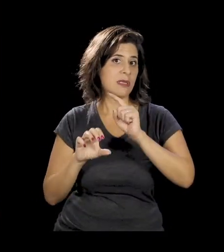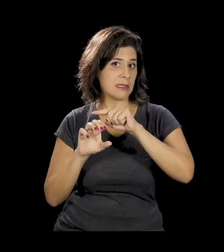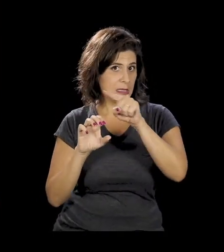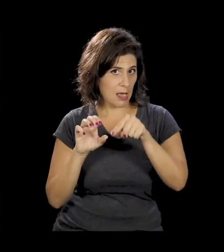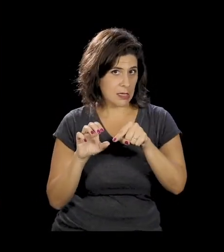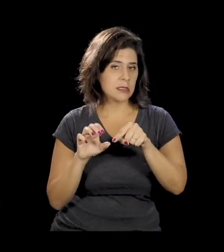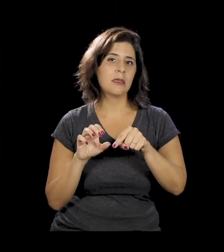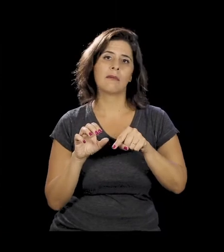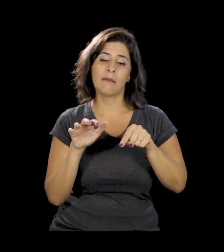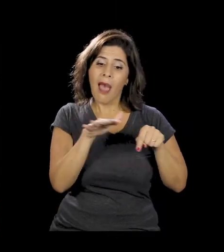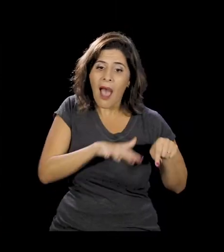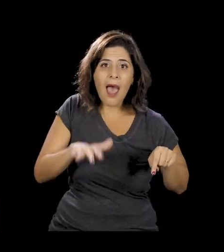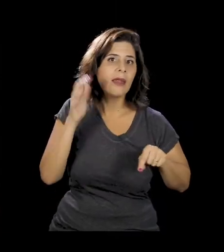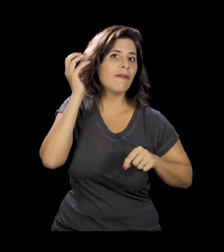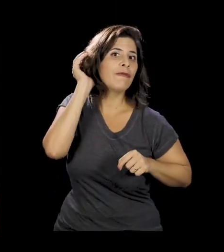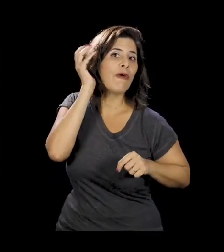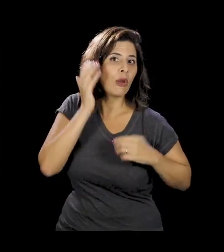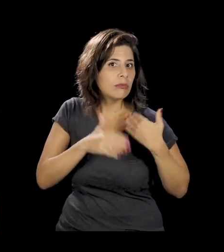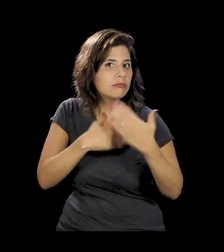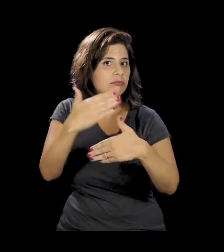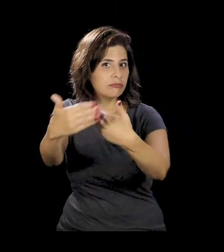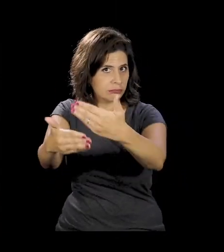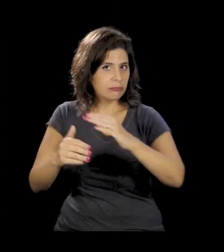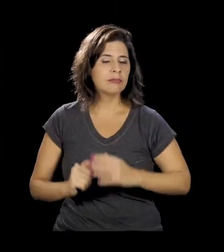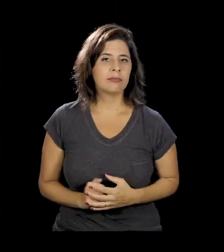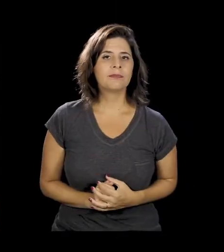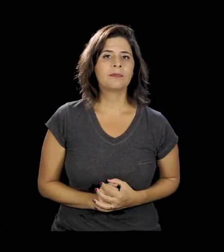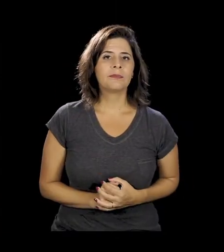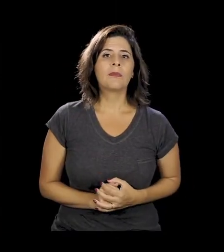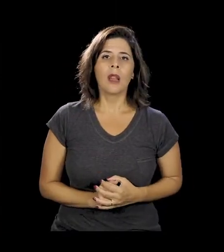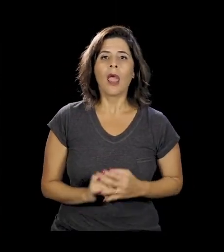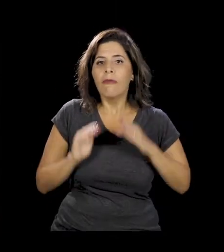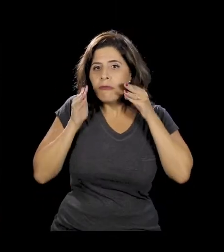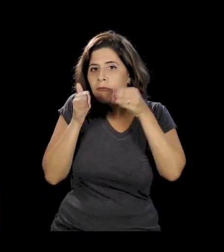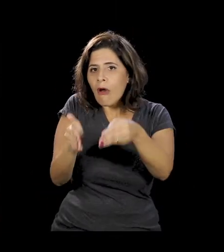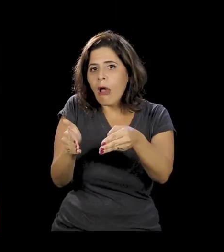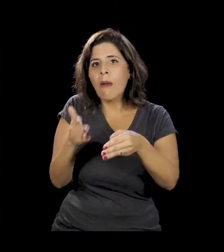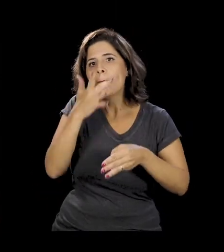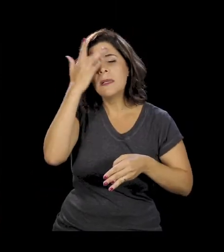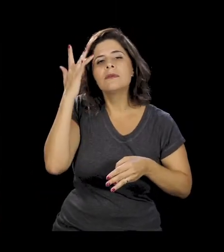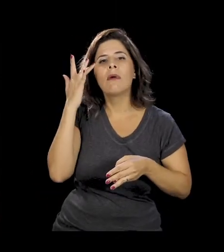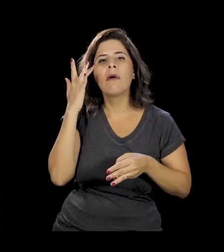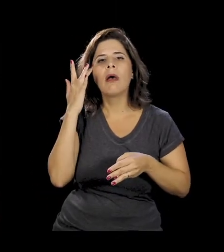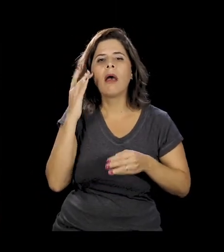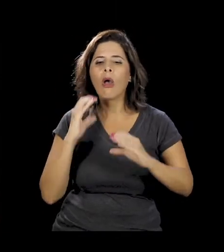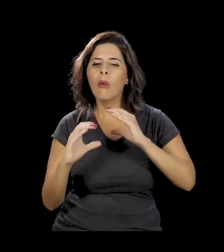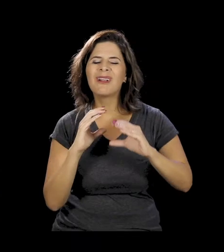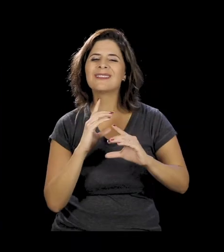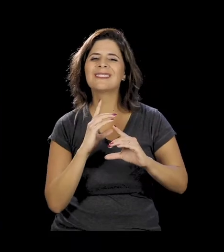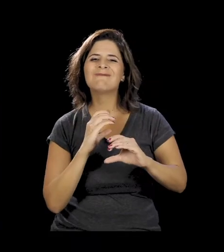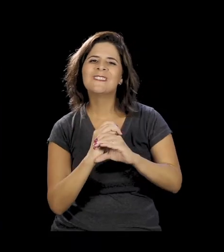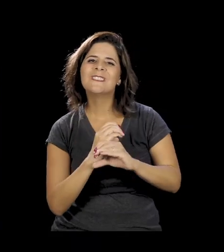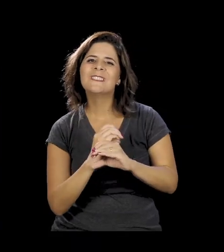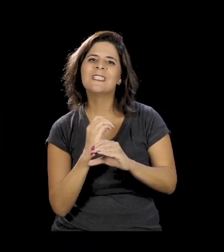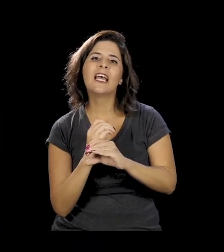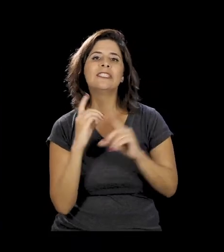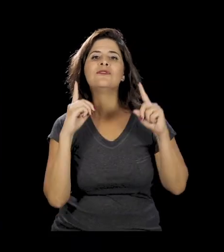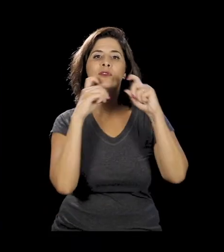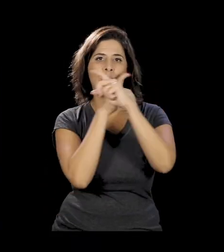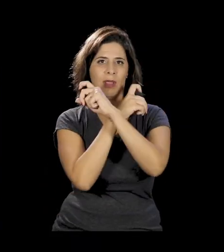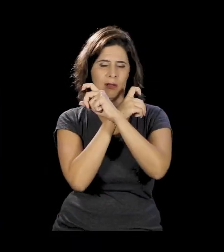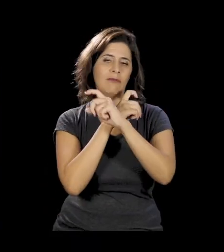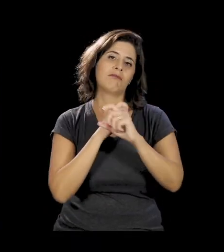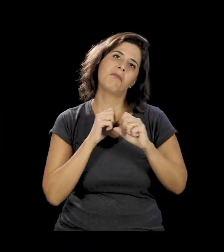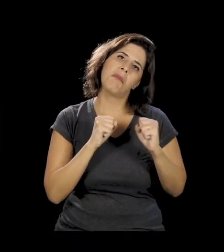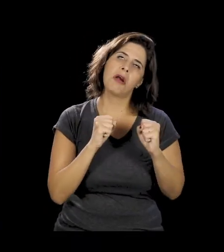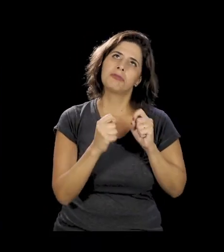ciência, é desenvolvida pela área da fonodiologia, voltada para pessoas com dificuldade de comunicação. E ela serve tanto para a